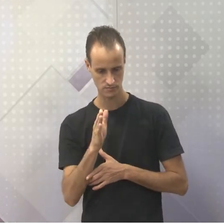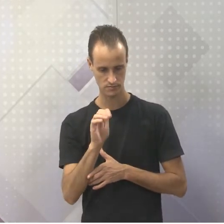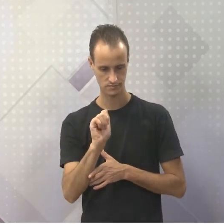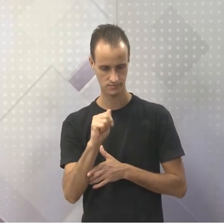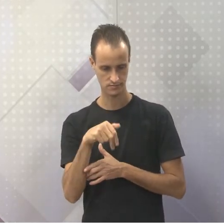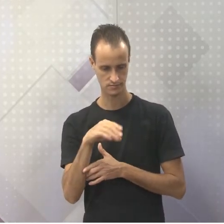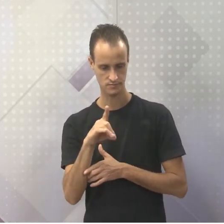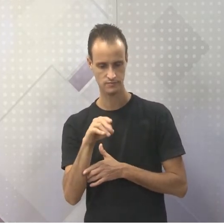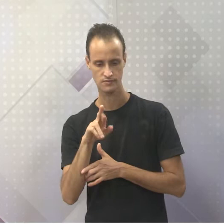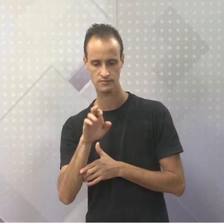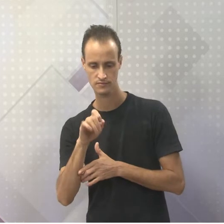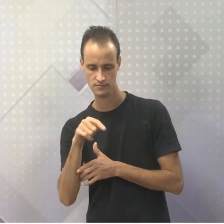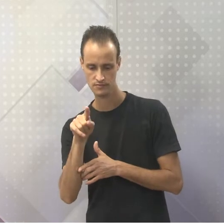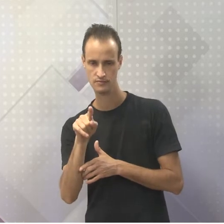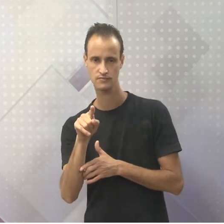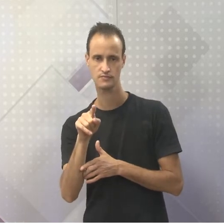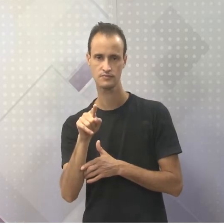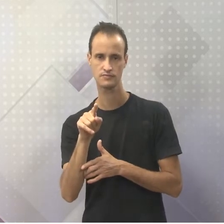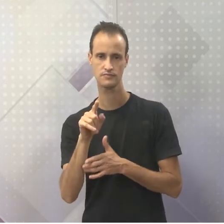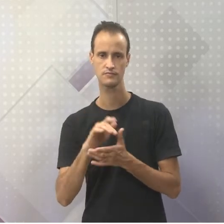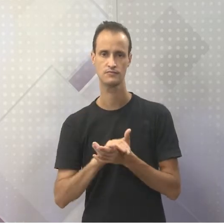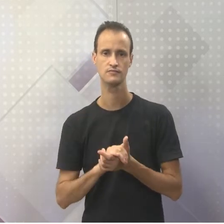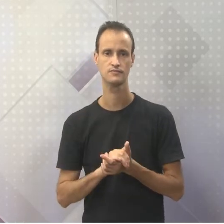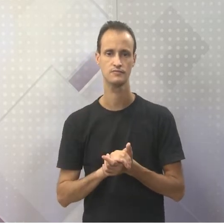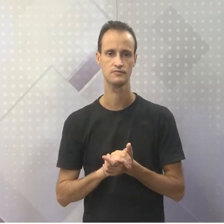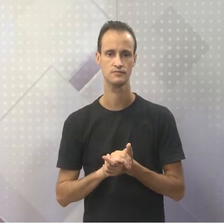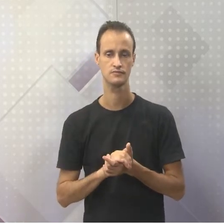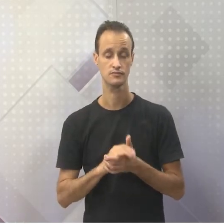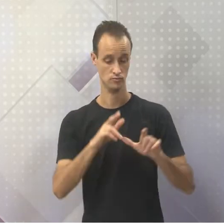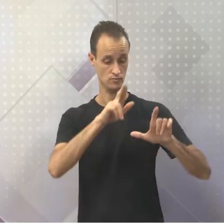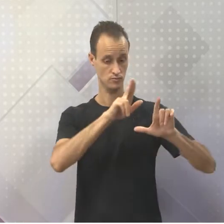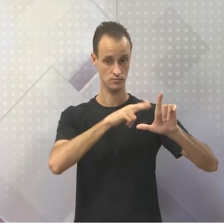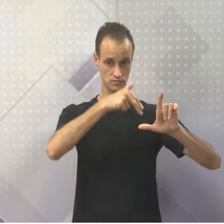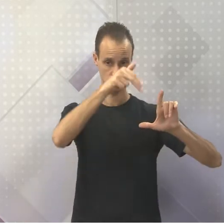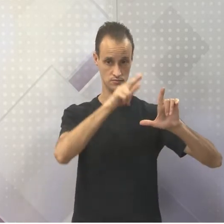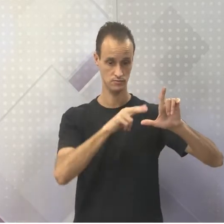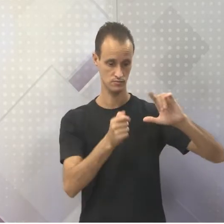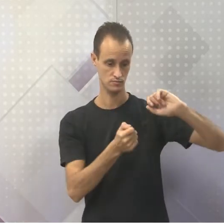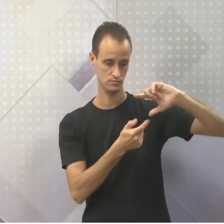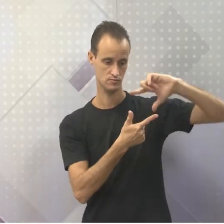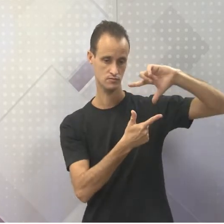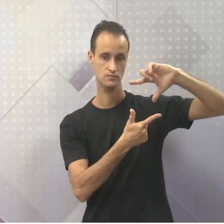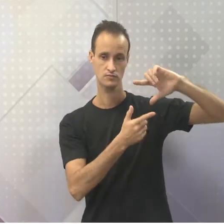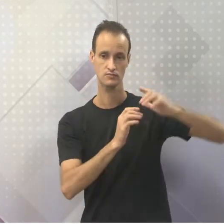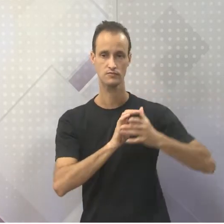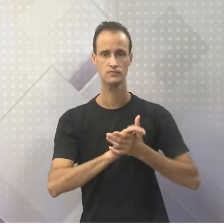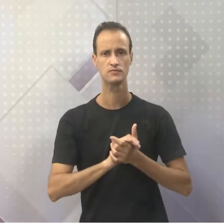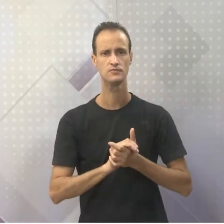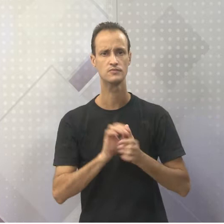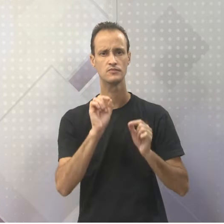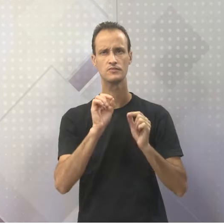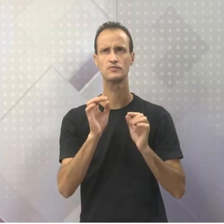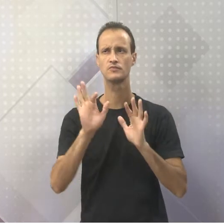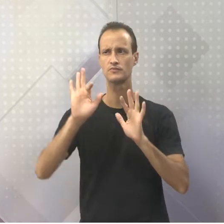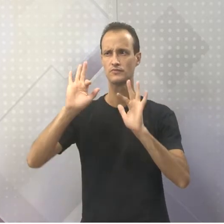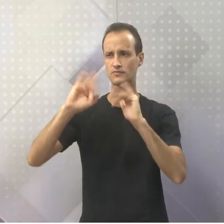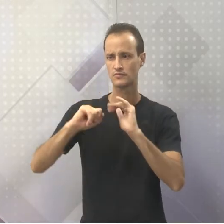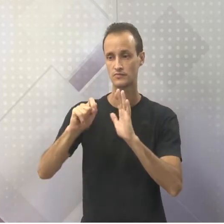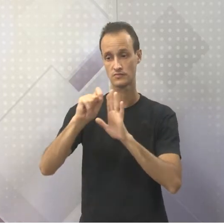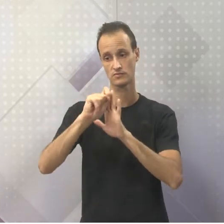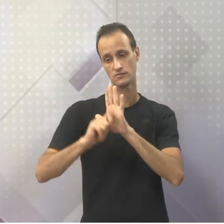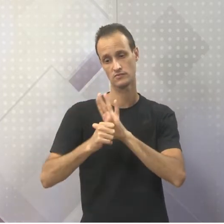Nicolas André... Nicolas André. Essa pintura, gente, para quem a gente não sabe aí, ela é do final do século